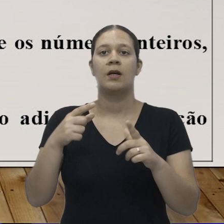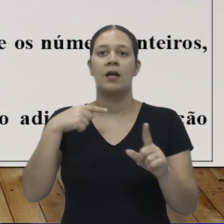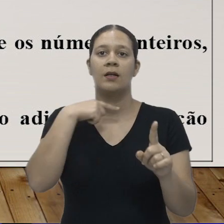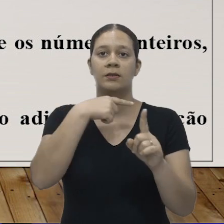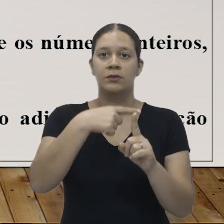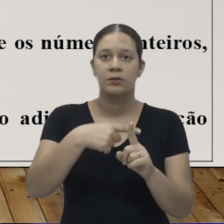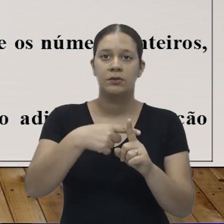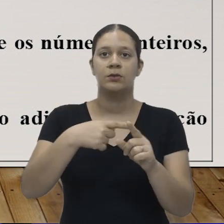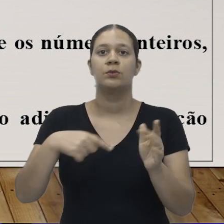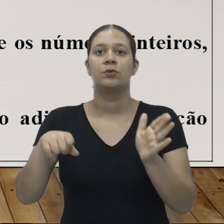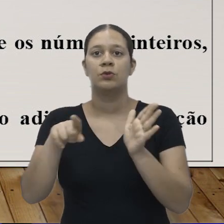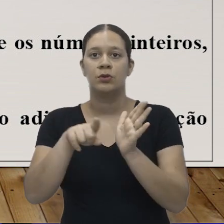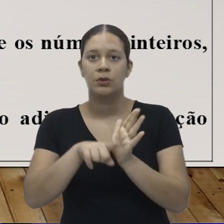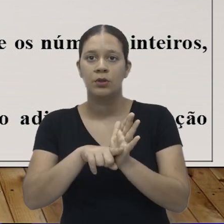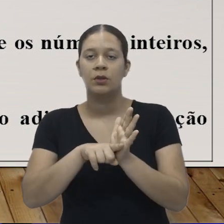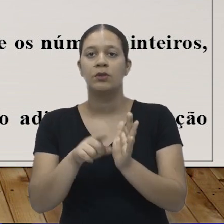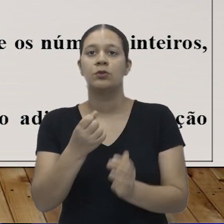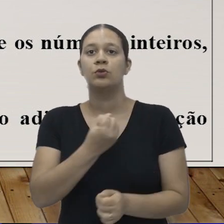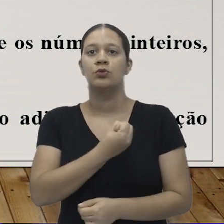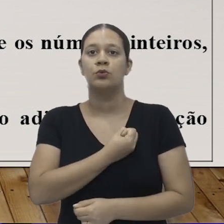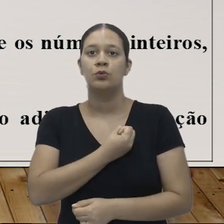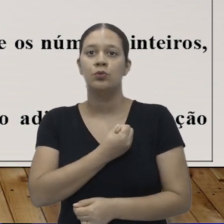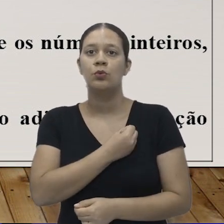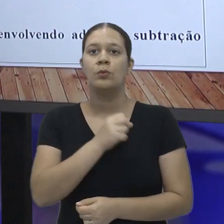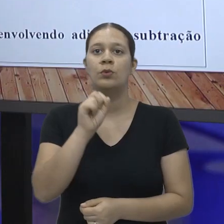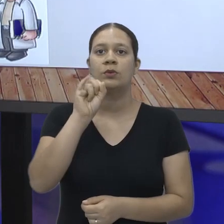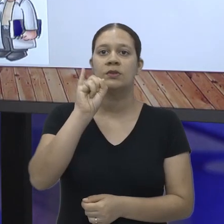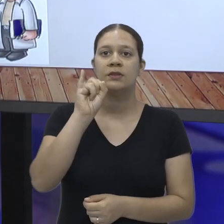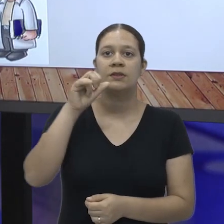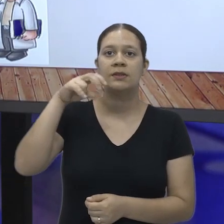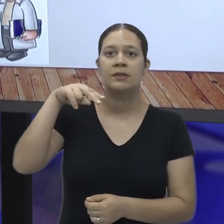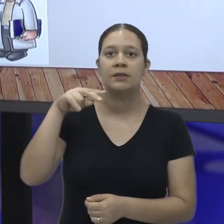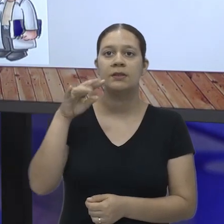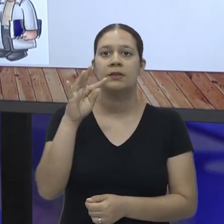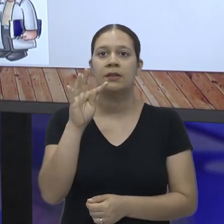problemas, com adição e subtração de números inteiros.